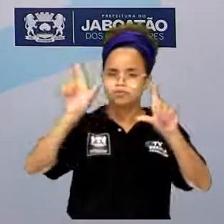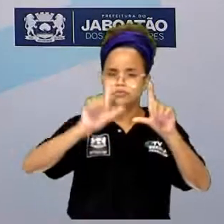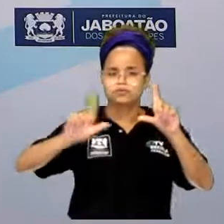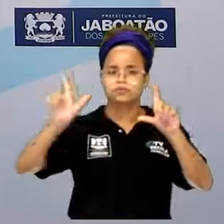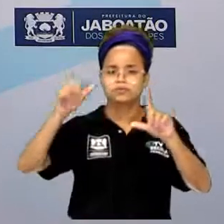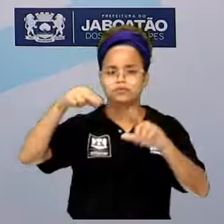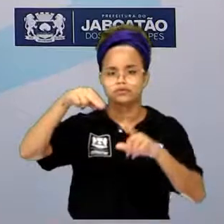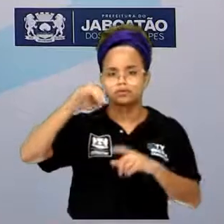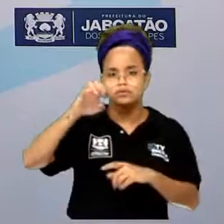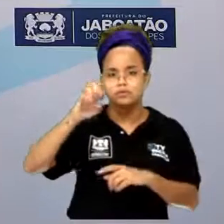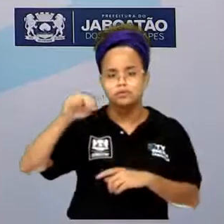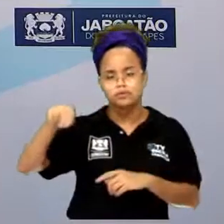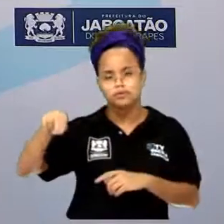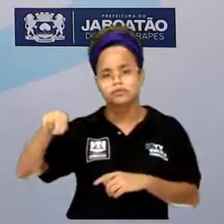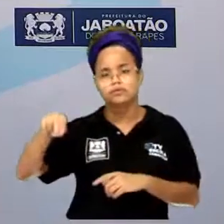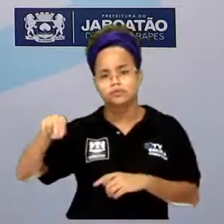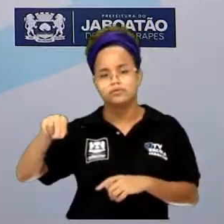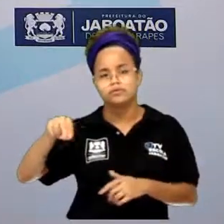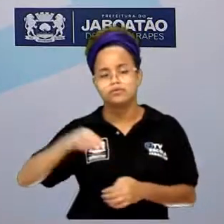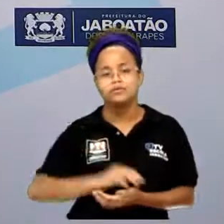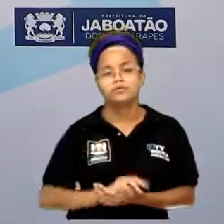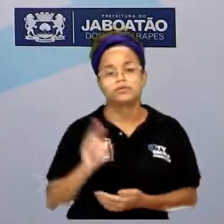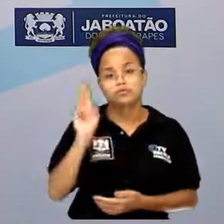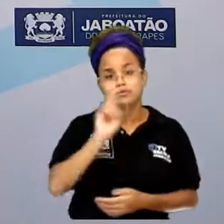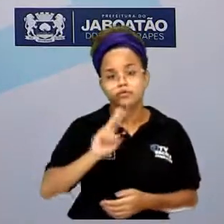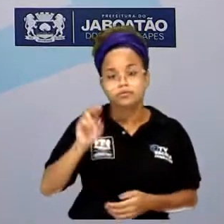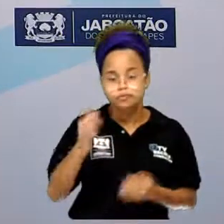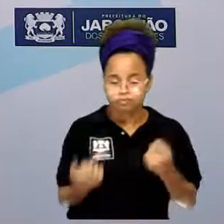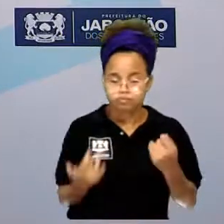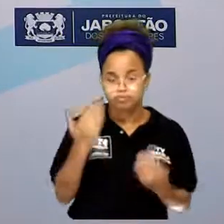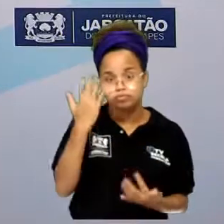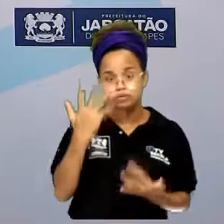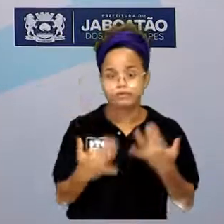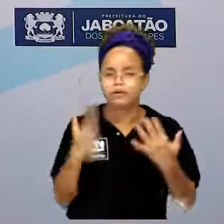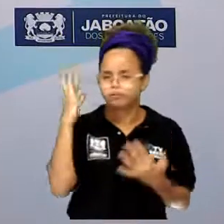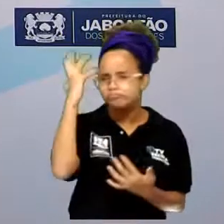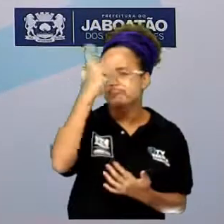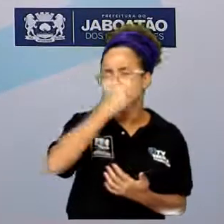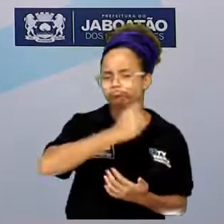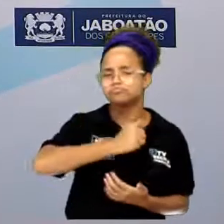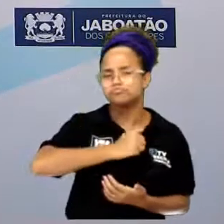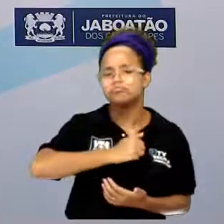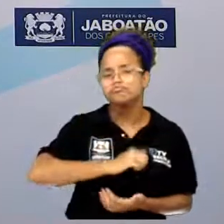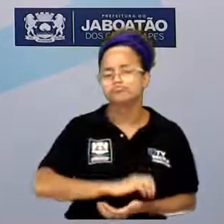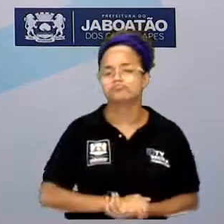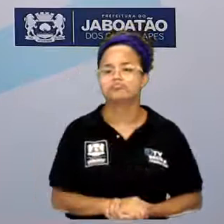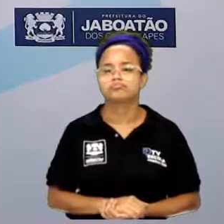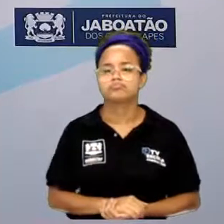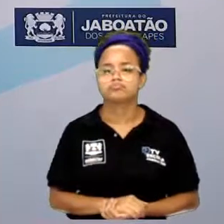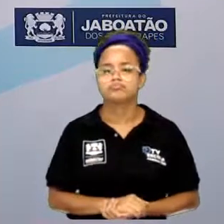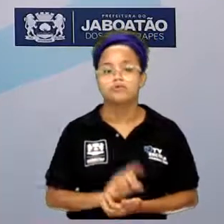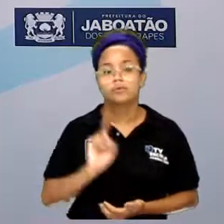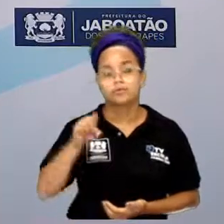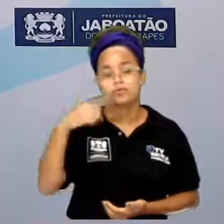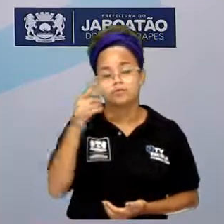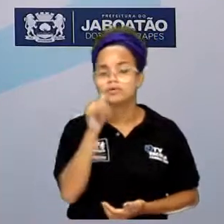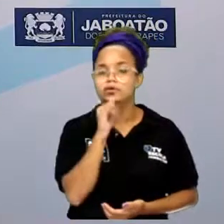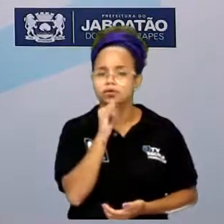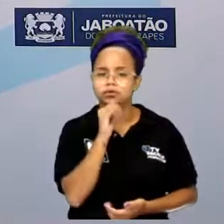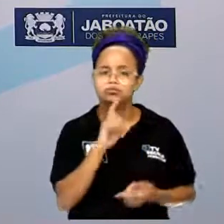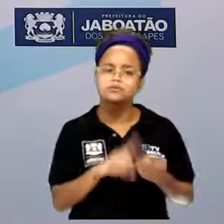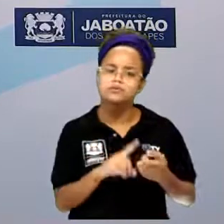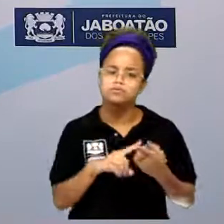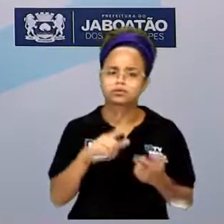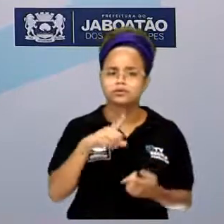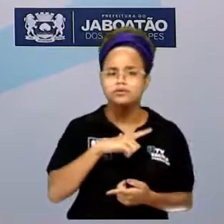gás ionizado, que se utiliza para esse letreiro aí bonitão, certo? É outro exemplo também que a gente tem